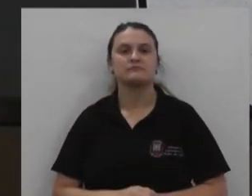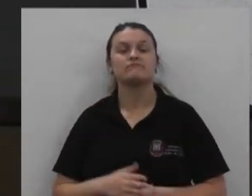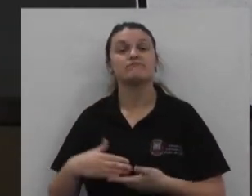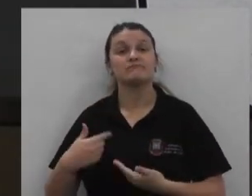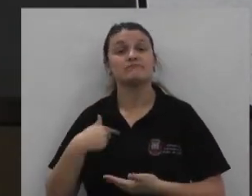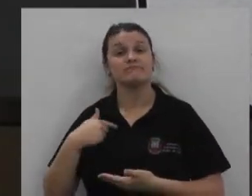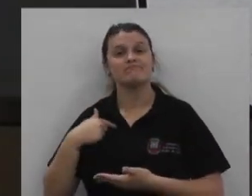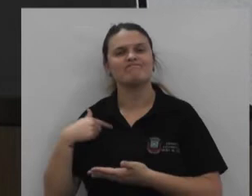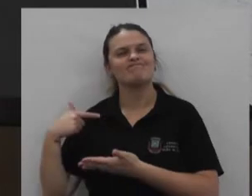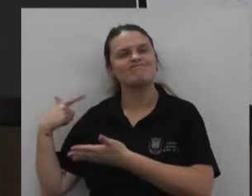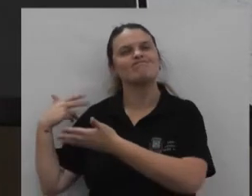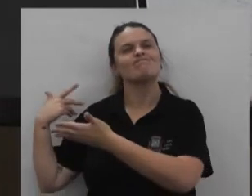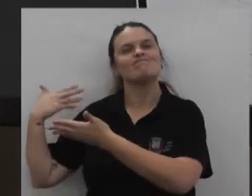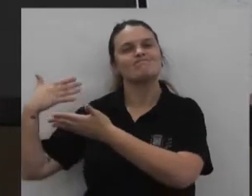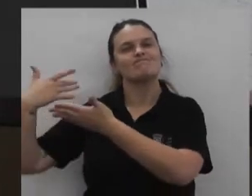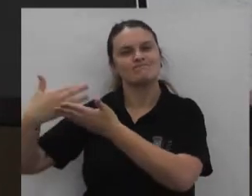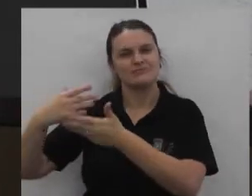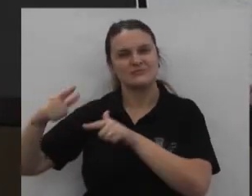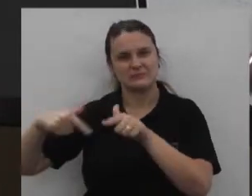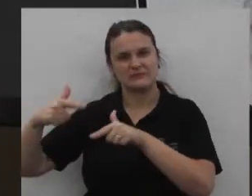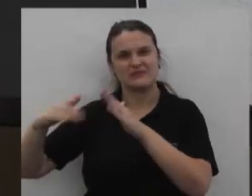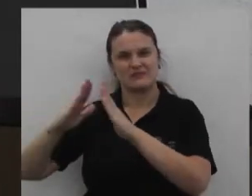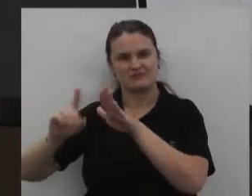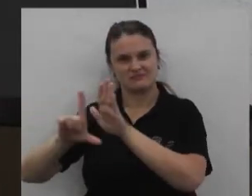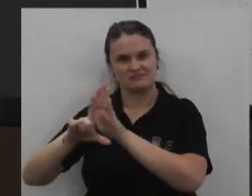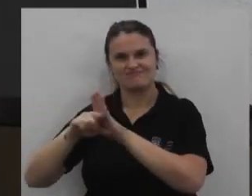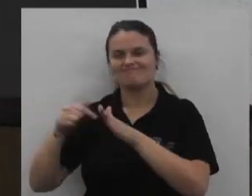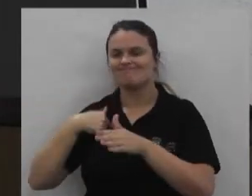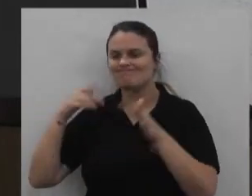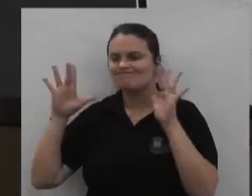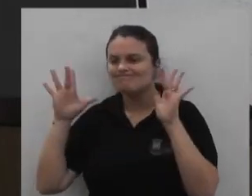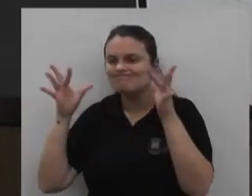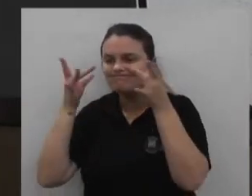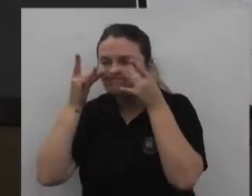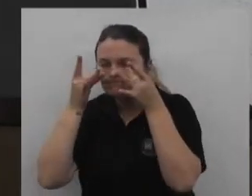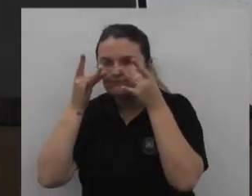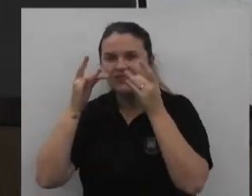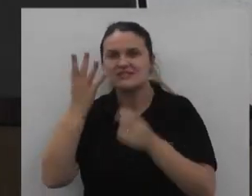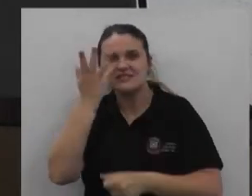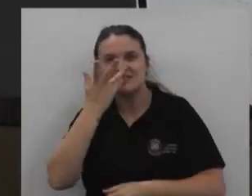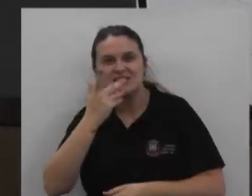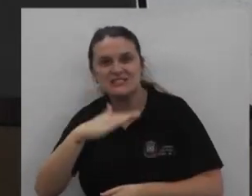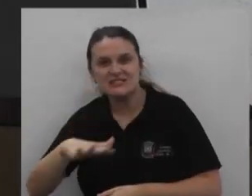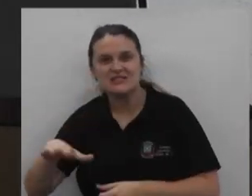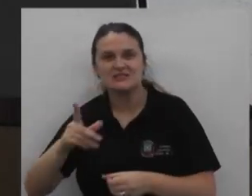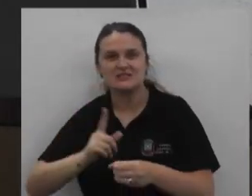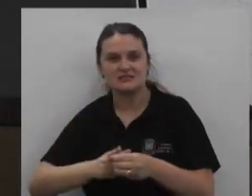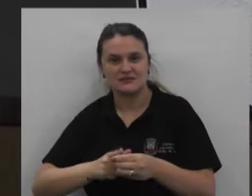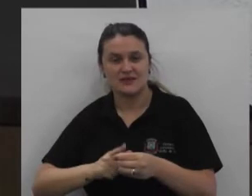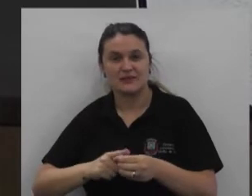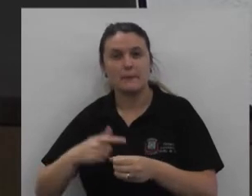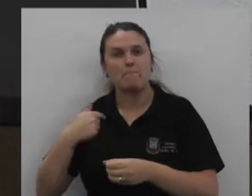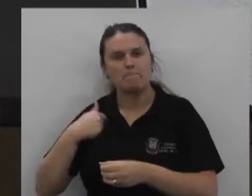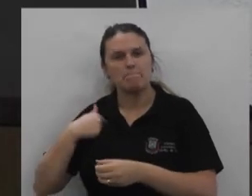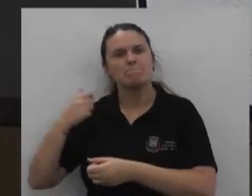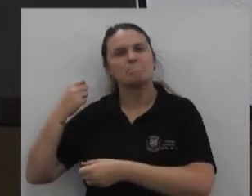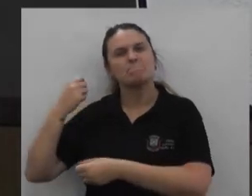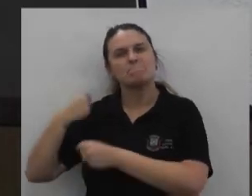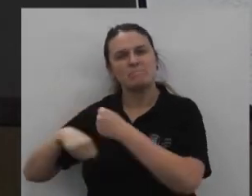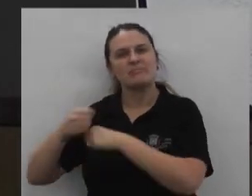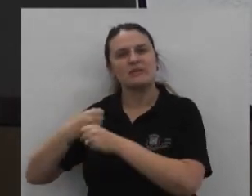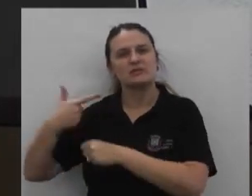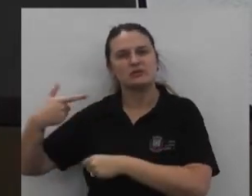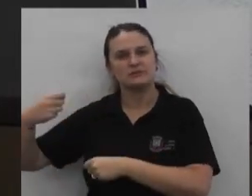Desde que entrei Nesta Casa de Leis Tenho tido Uma atenção especial As crianças De nossa cidade Desde o início De